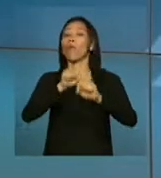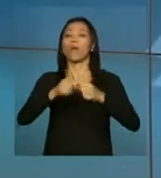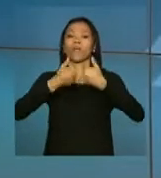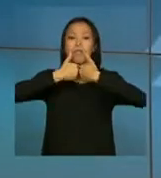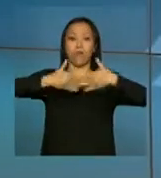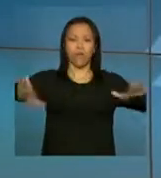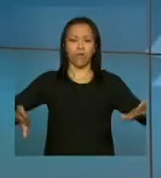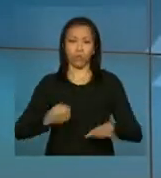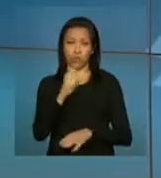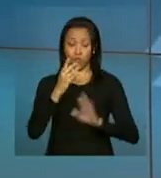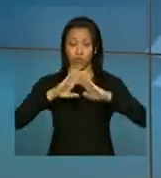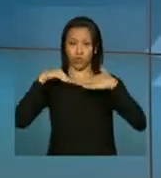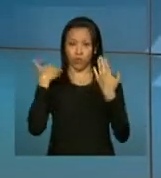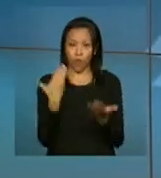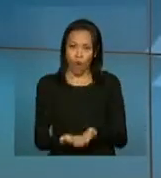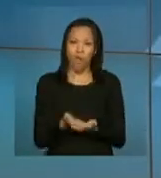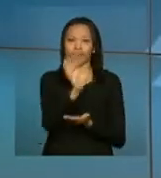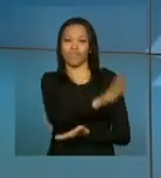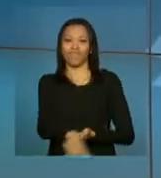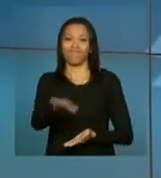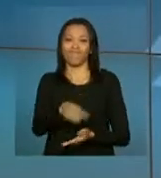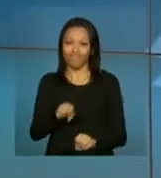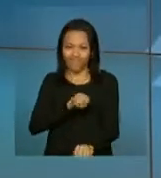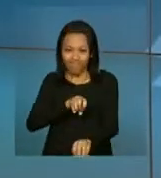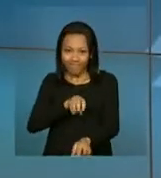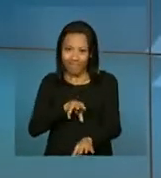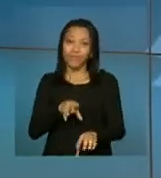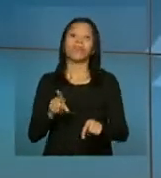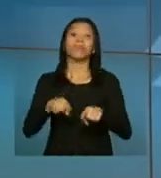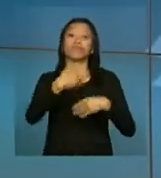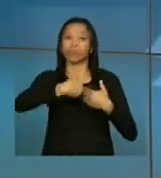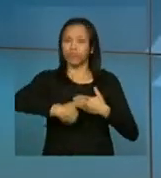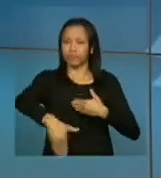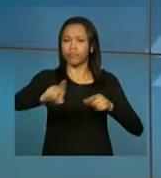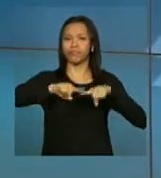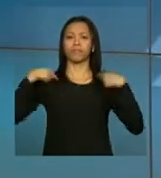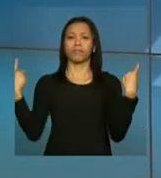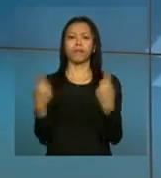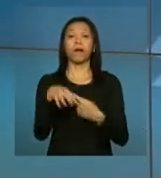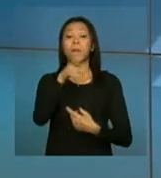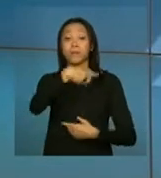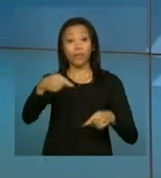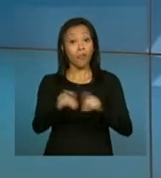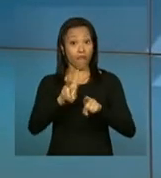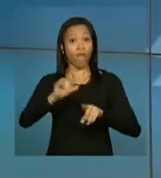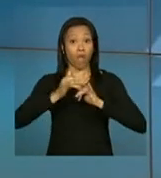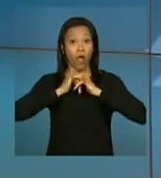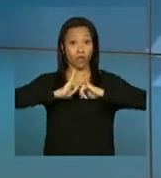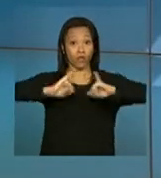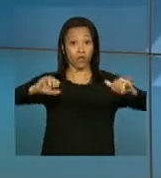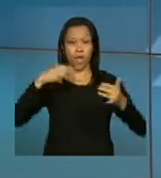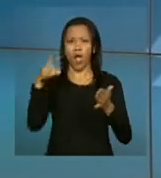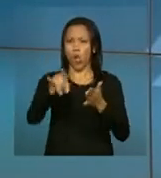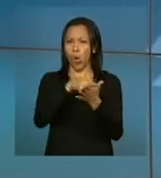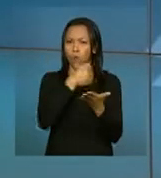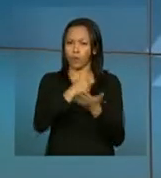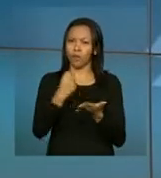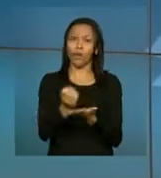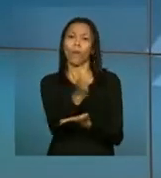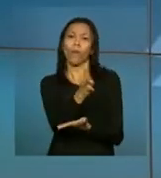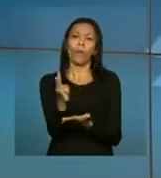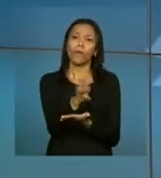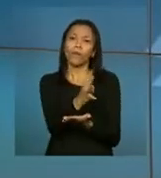a inauguração de uma unidade de educação infantil. Na cerimônia, a presidenta também vai anunciar a contratação de outras